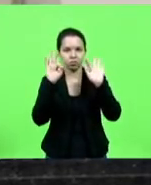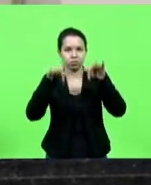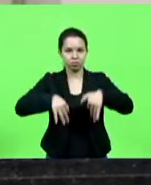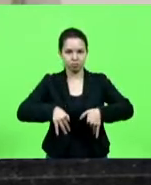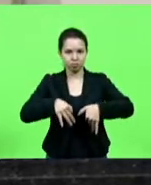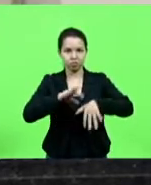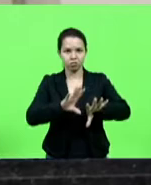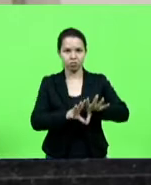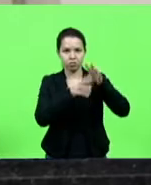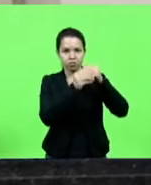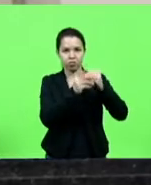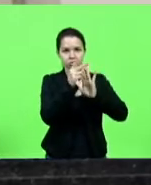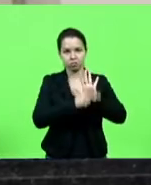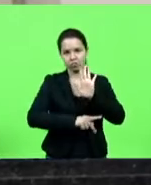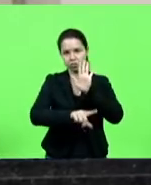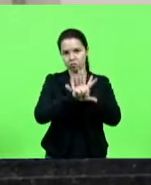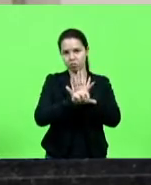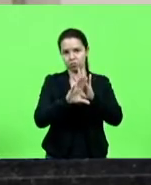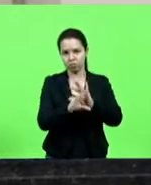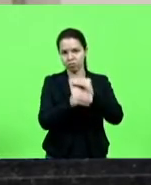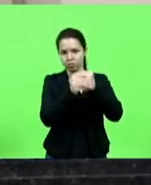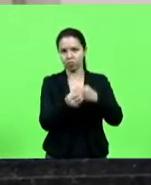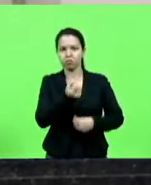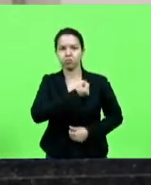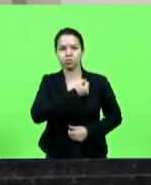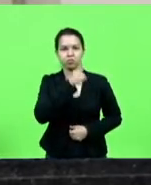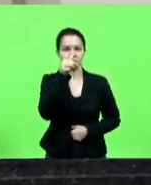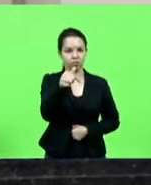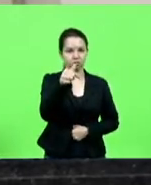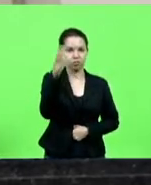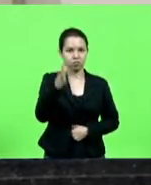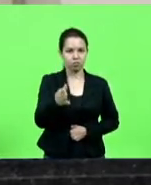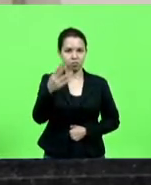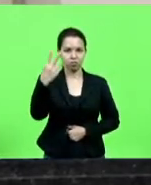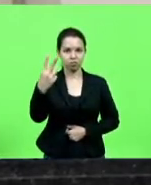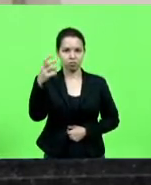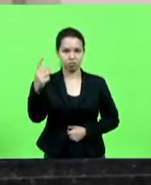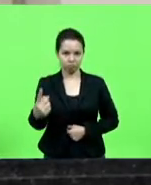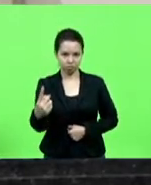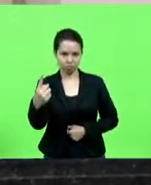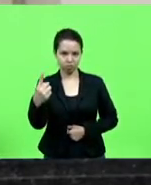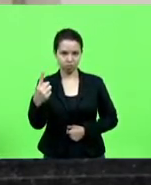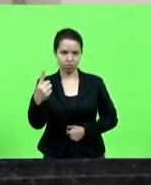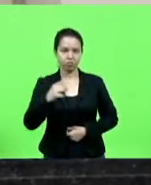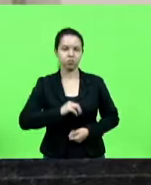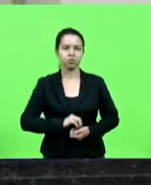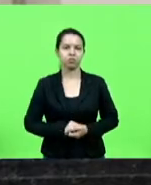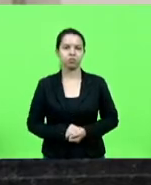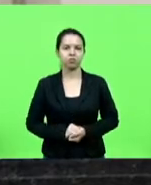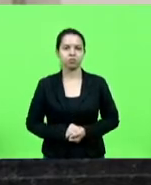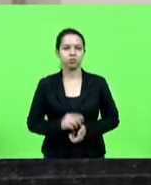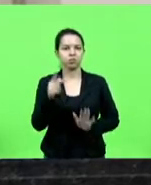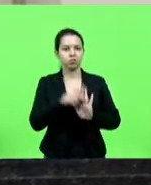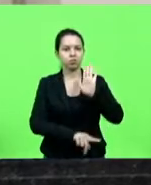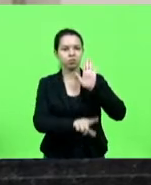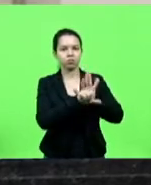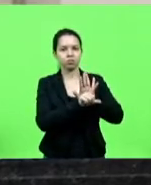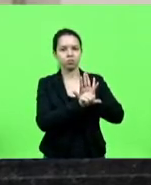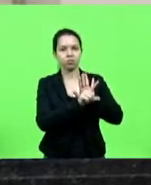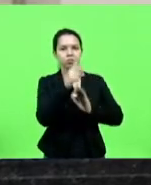exaradas aos projetos de lei complementar nº 7, barra 2021, ao projeto de lei